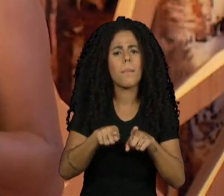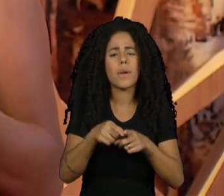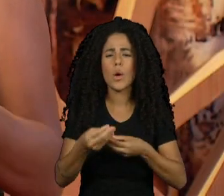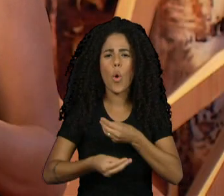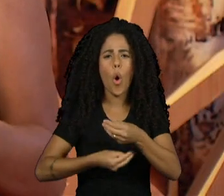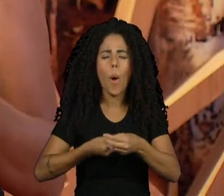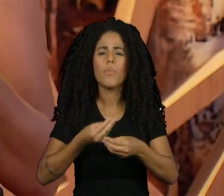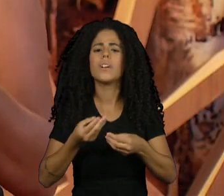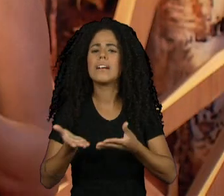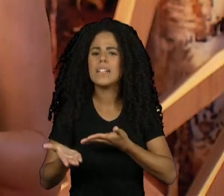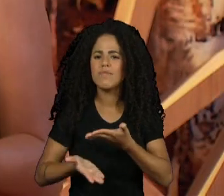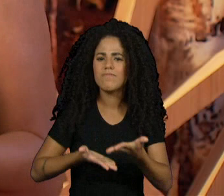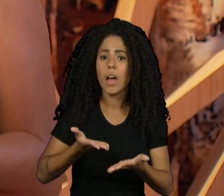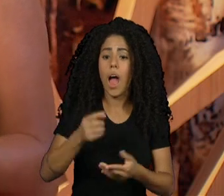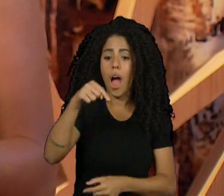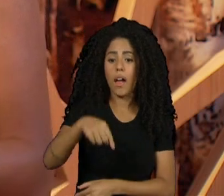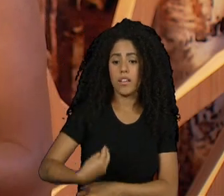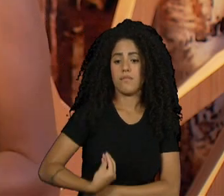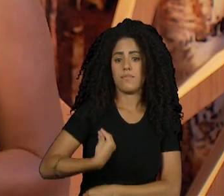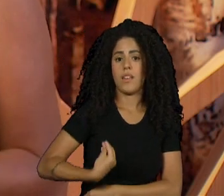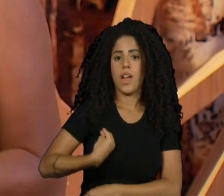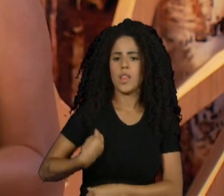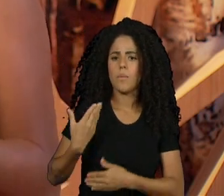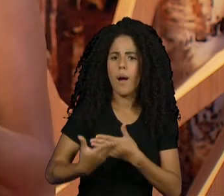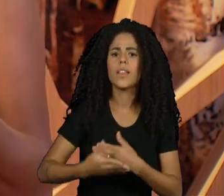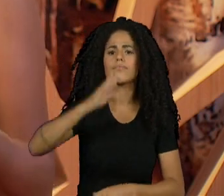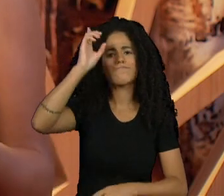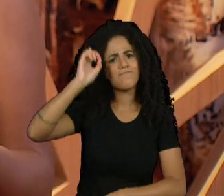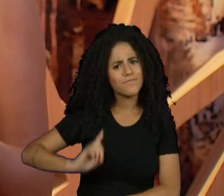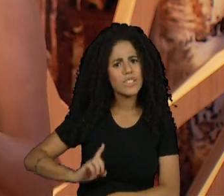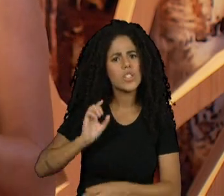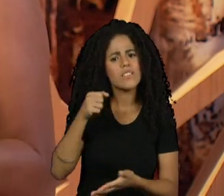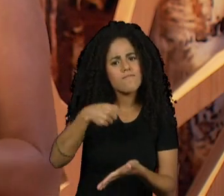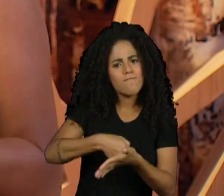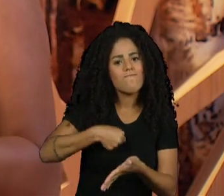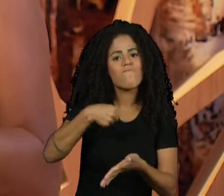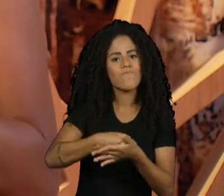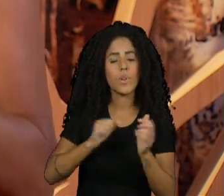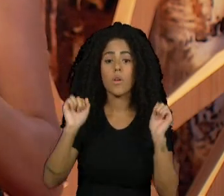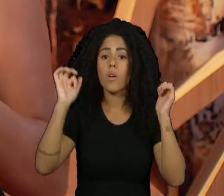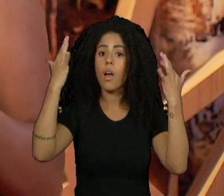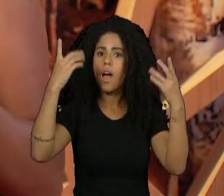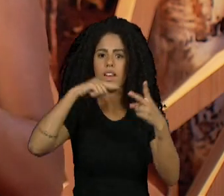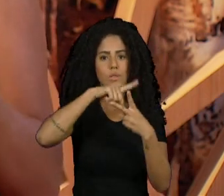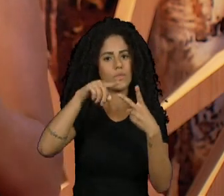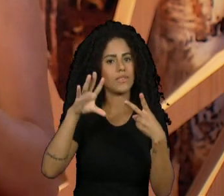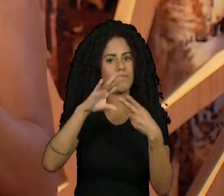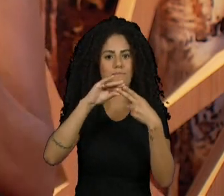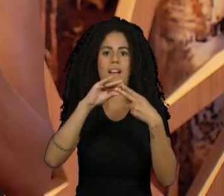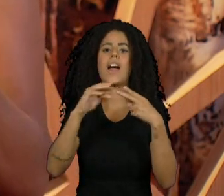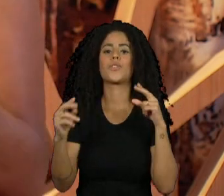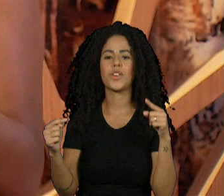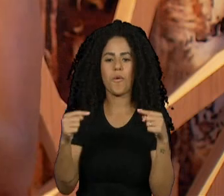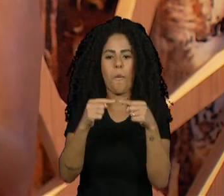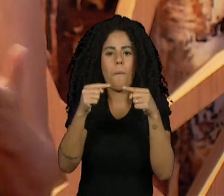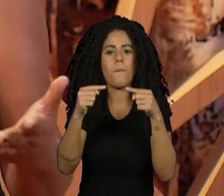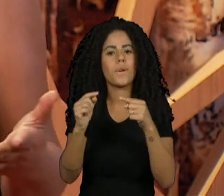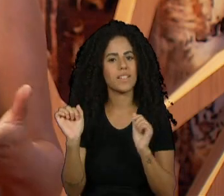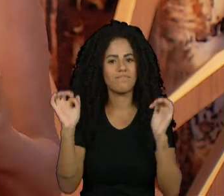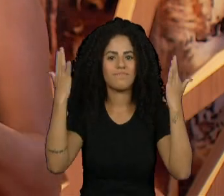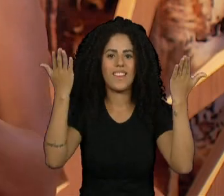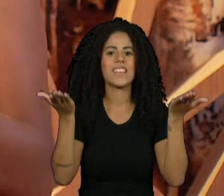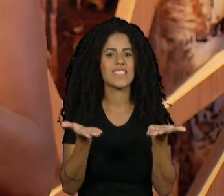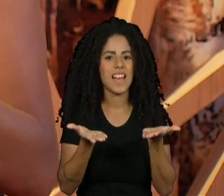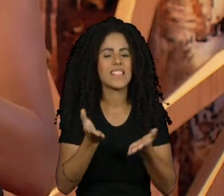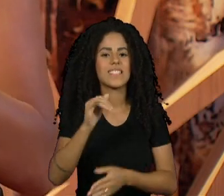de fato, garantir a nossa existência e os nossos direitos. Então, lutar e celebrar nada mais é do que fazer com que direitos simples